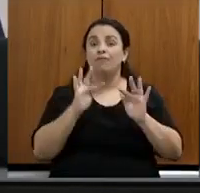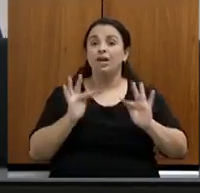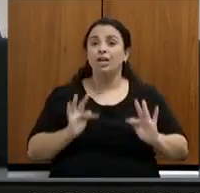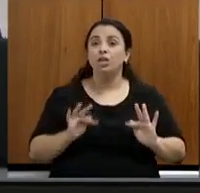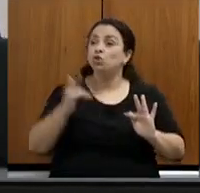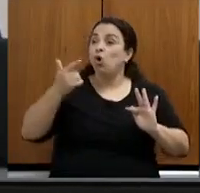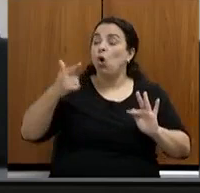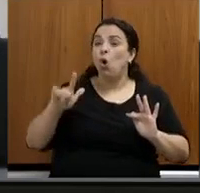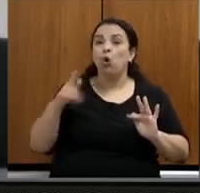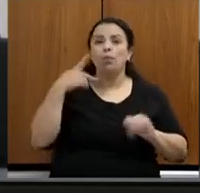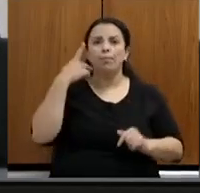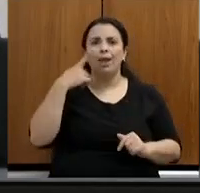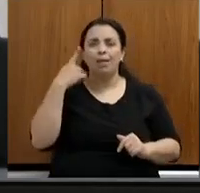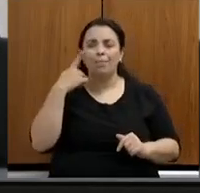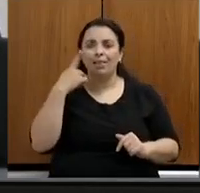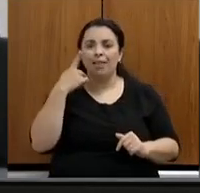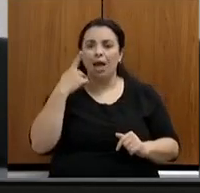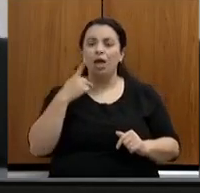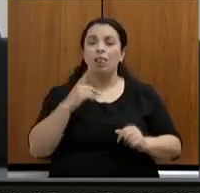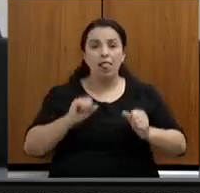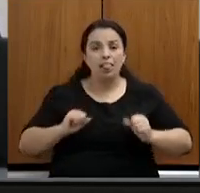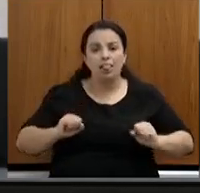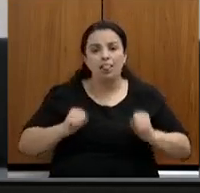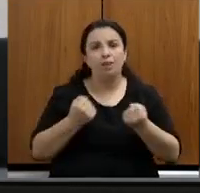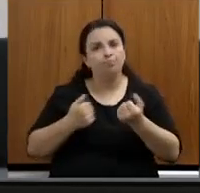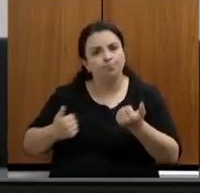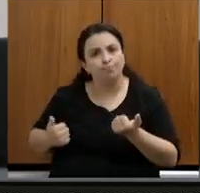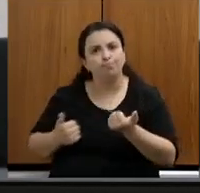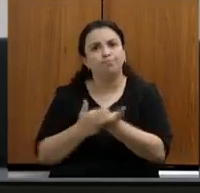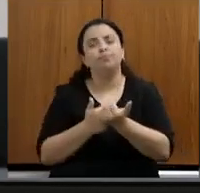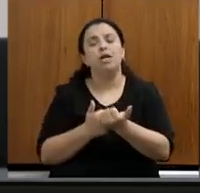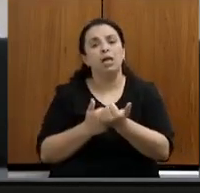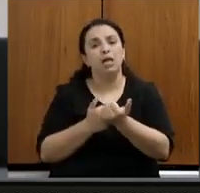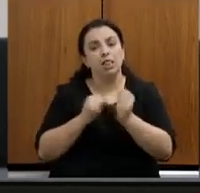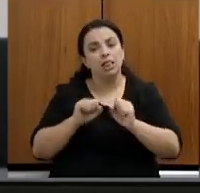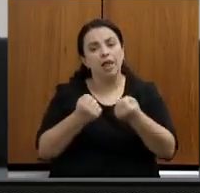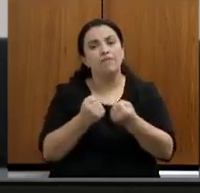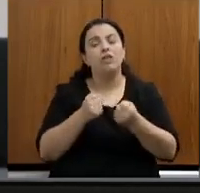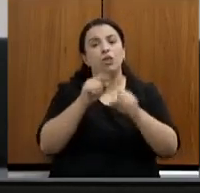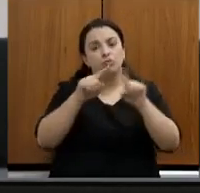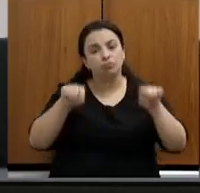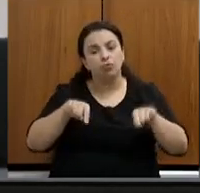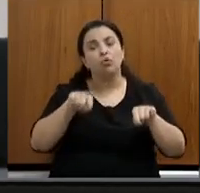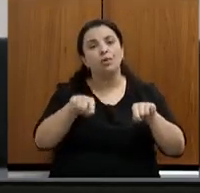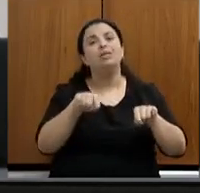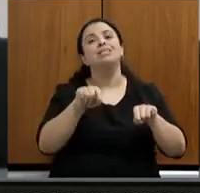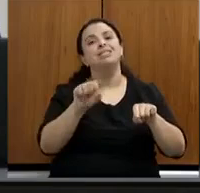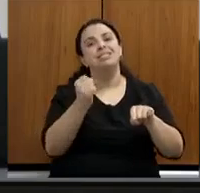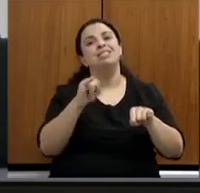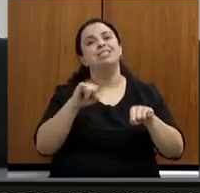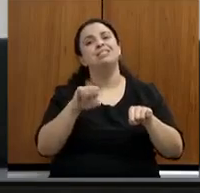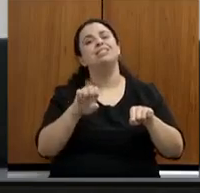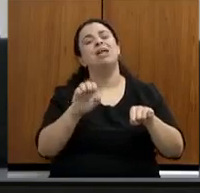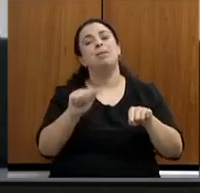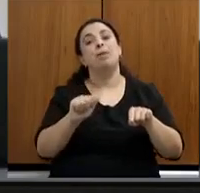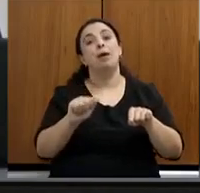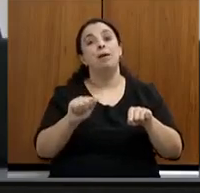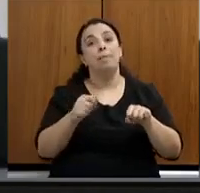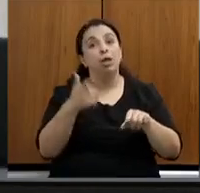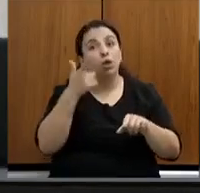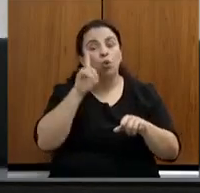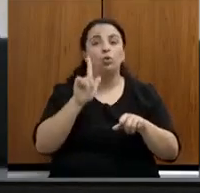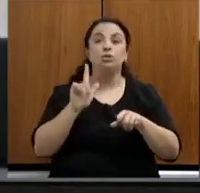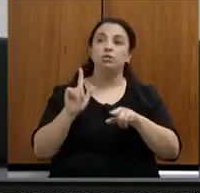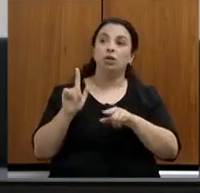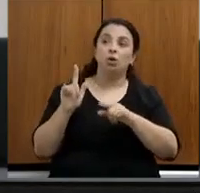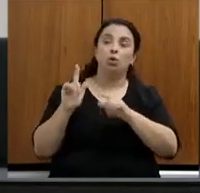levantarem a bandeira dos servidores do CISEMA como peça fundamental para que o Estado tenha retorno, para